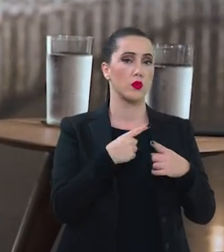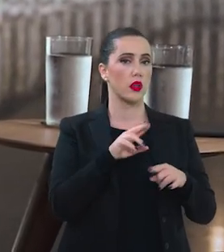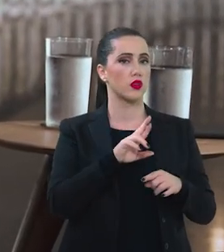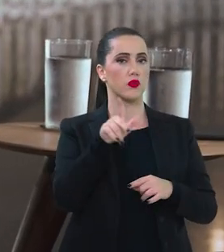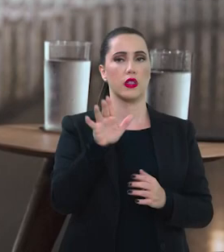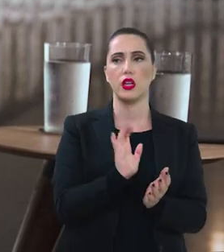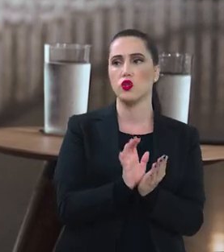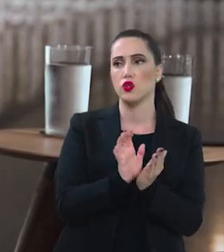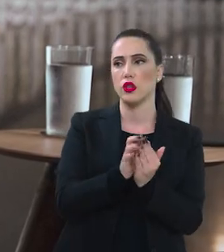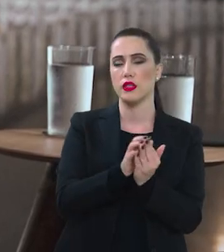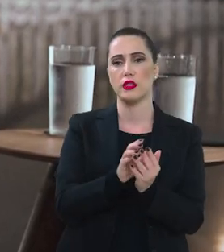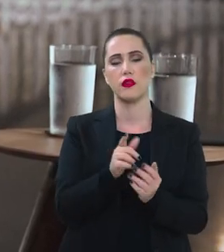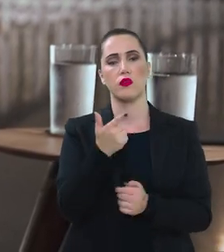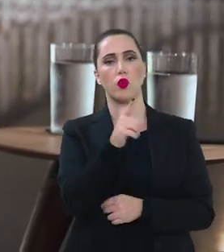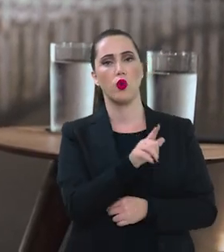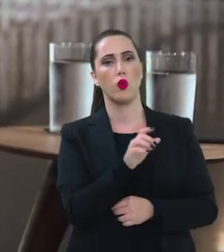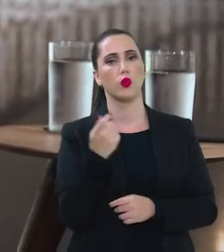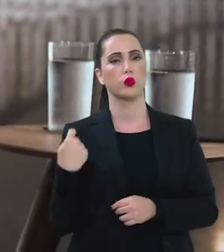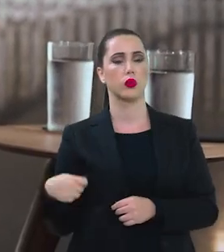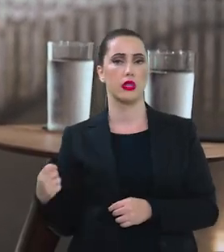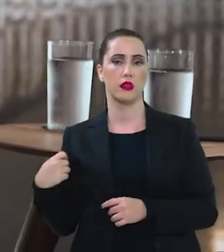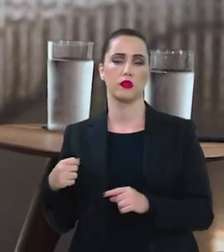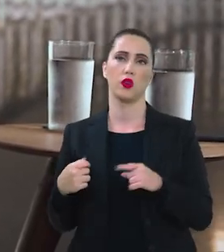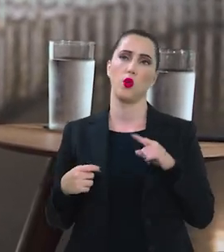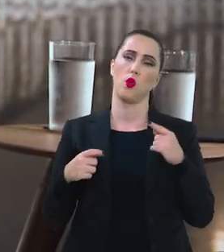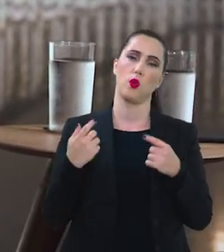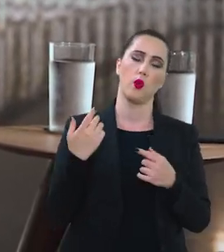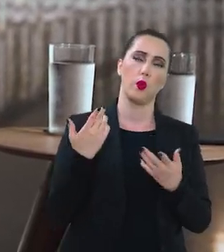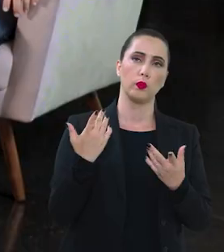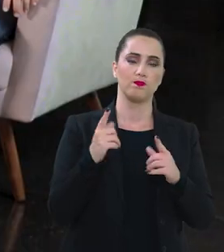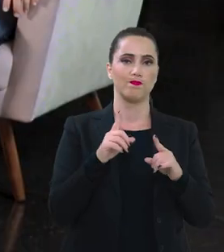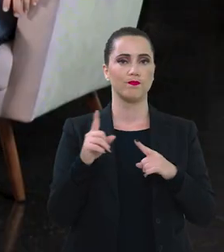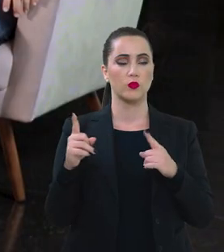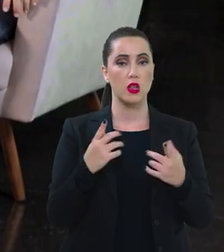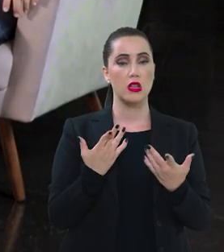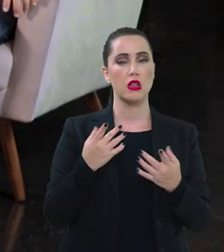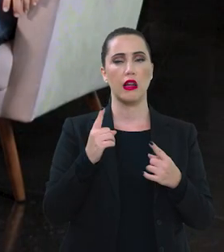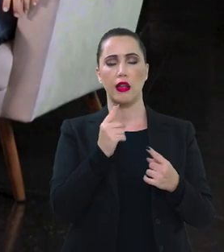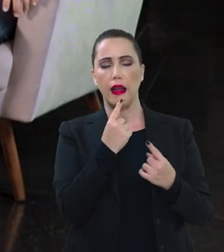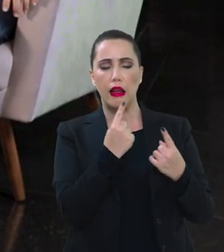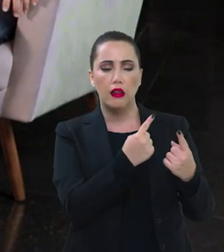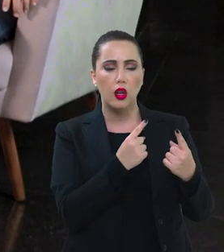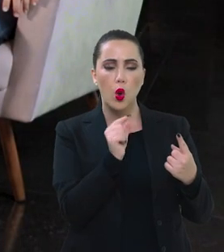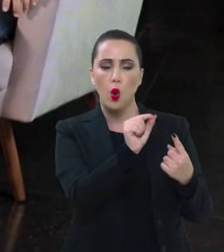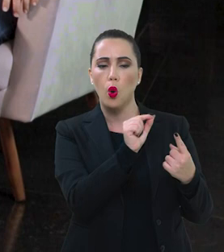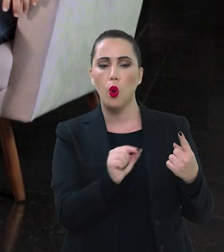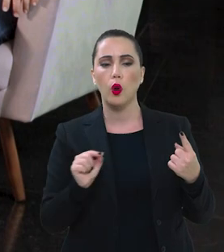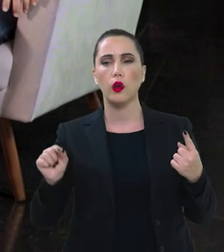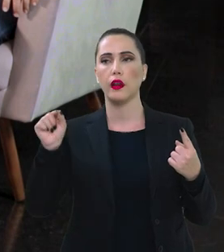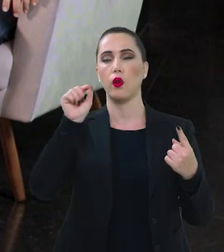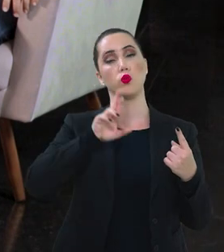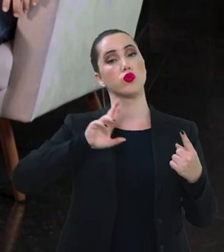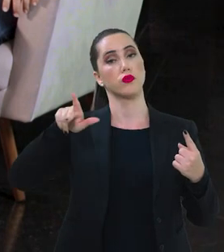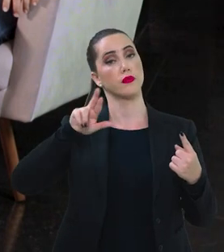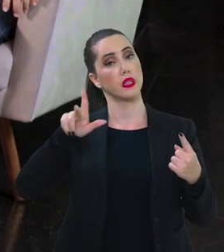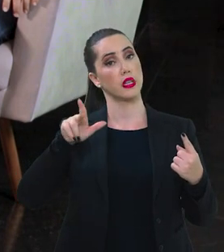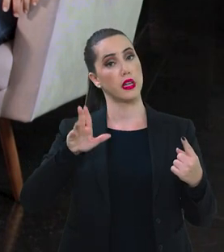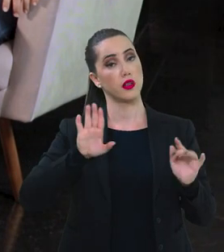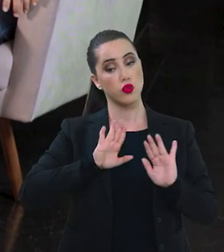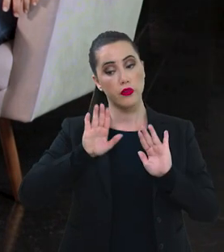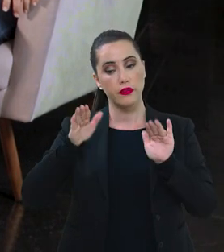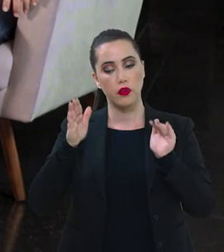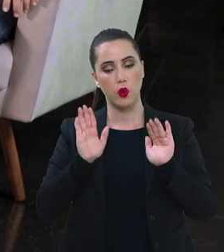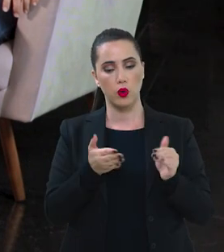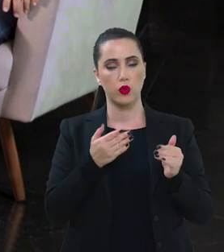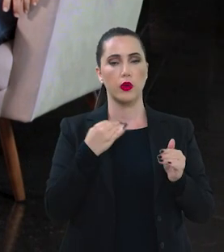é diferente do que pensar em Recife, ou em Canoas, no Rio do Sul, Porto Alegre. Então, cada território tem a sua especificidade. E é